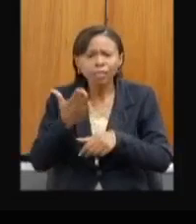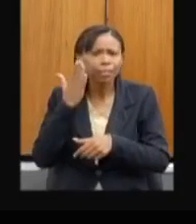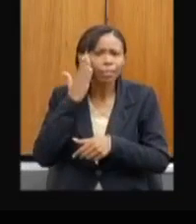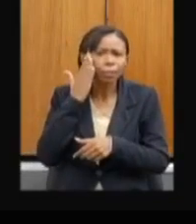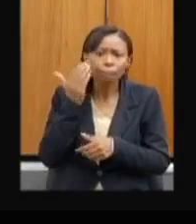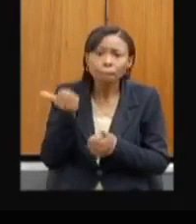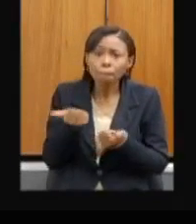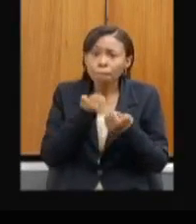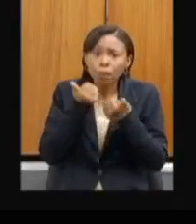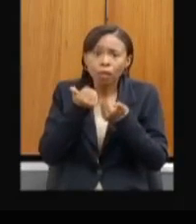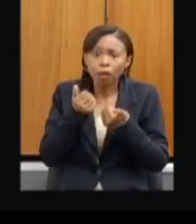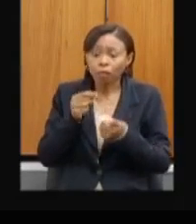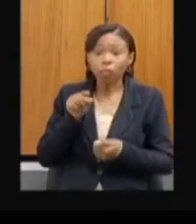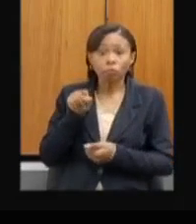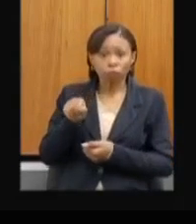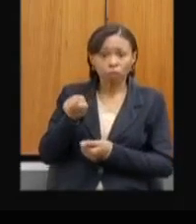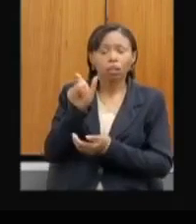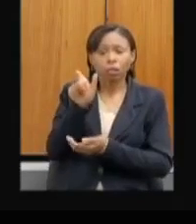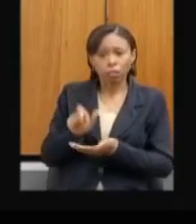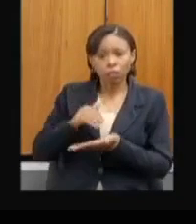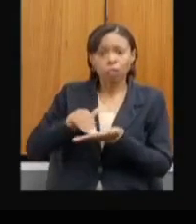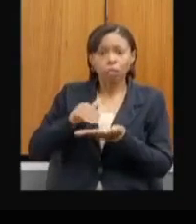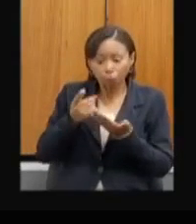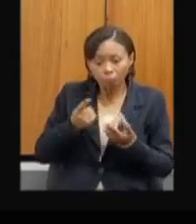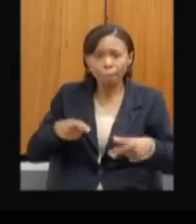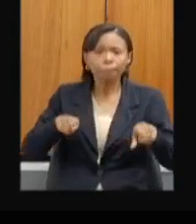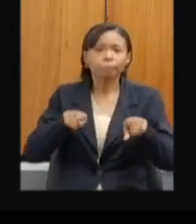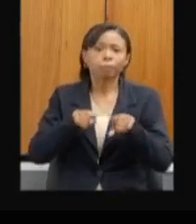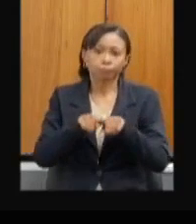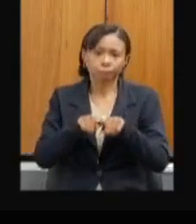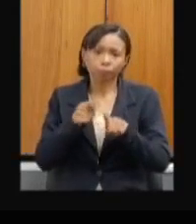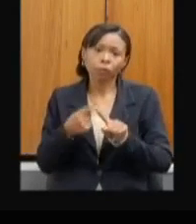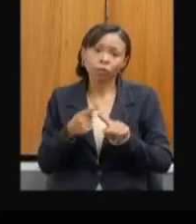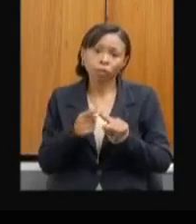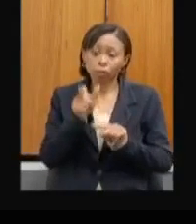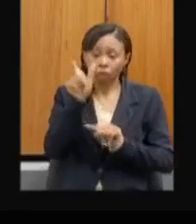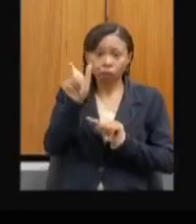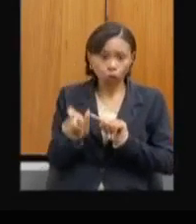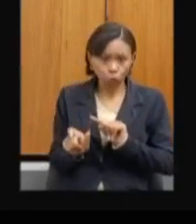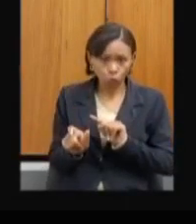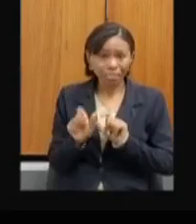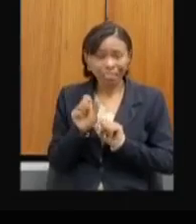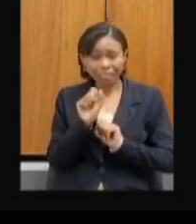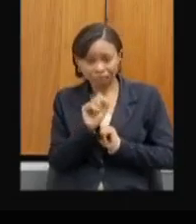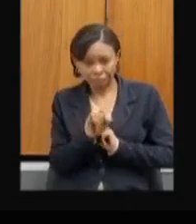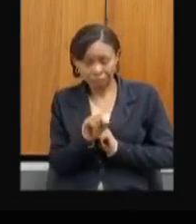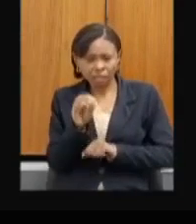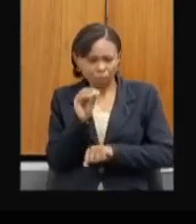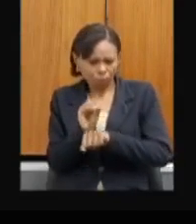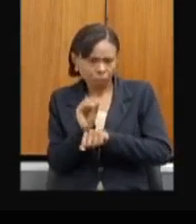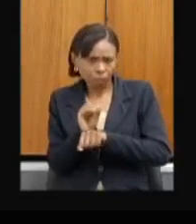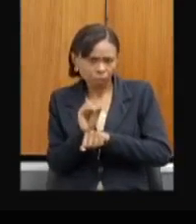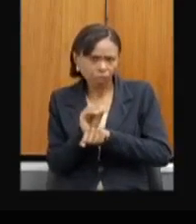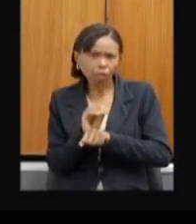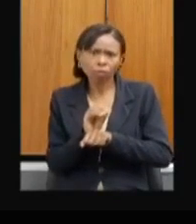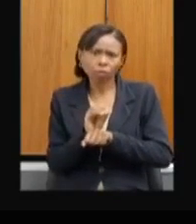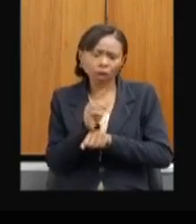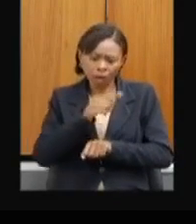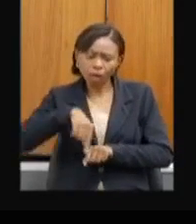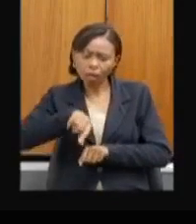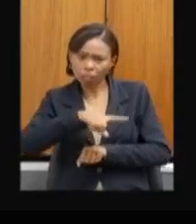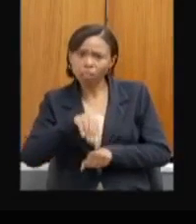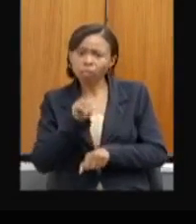como parceira. Porque quem preserva tem que ser reconhecido e o governo tem que